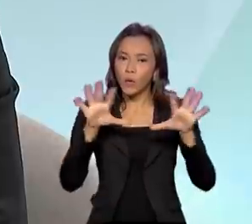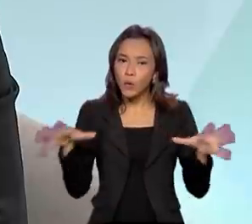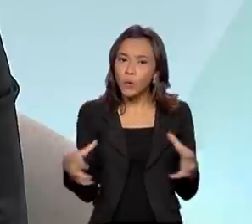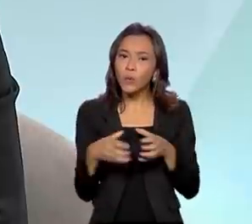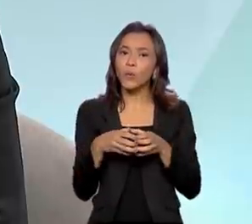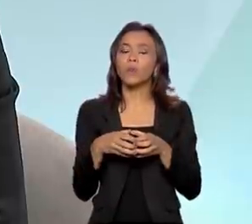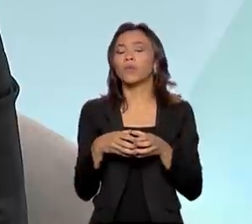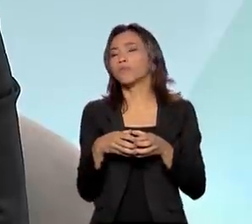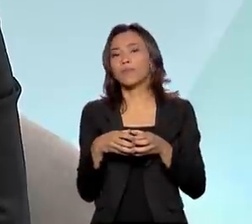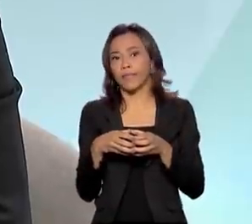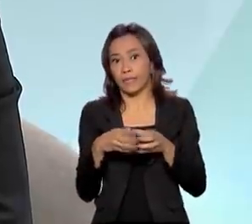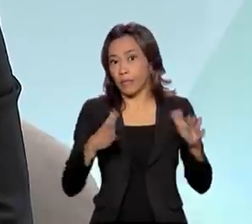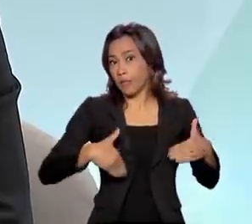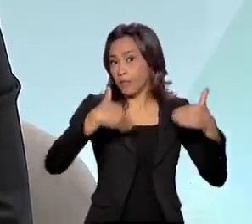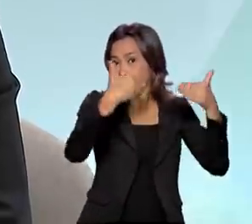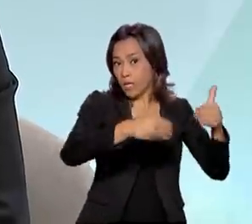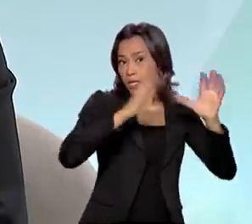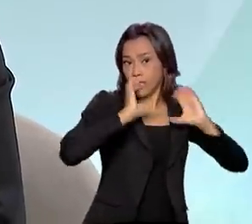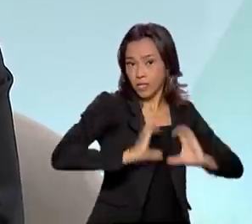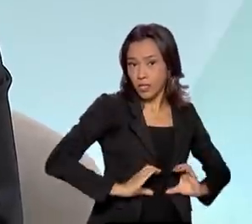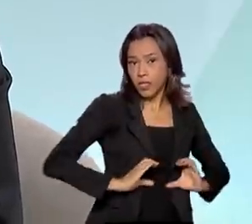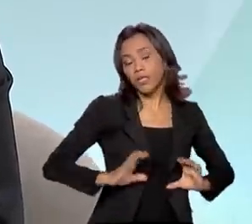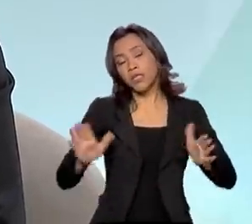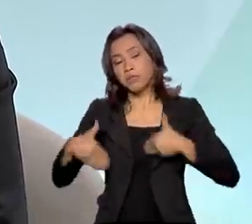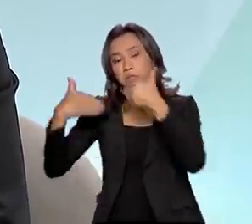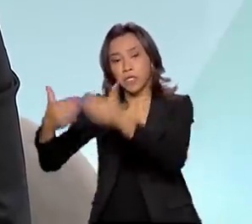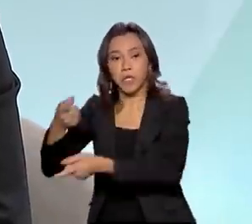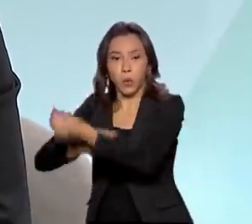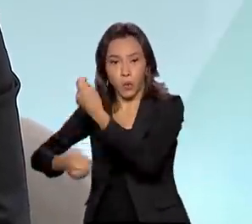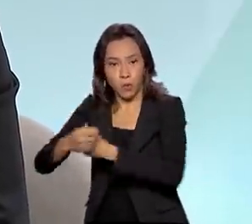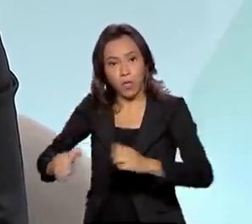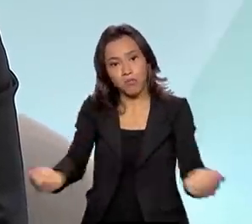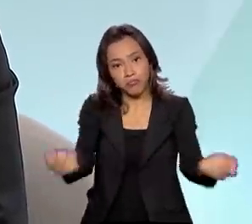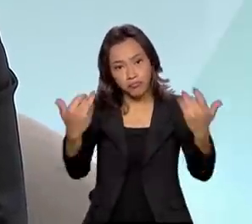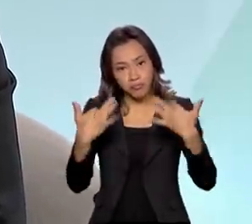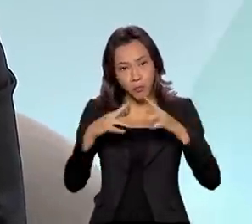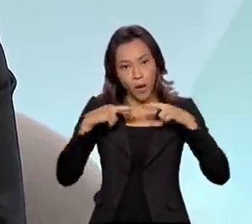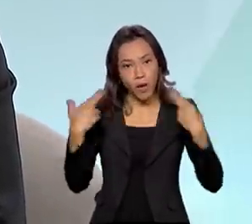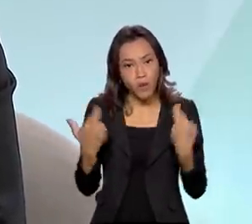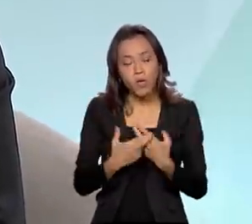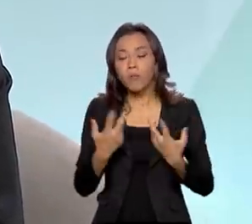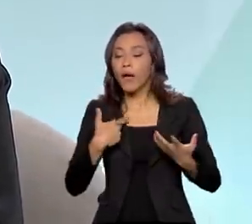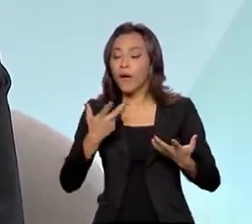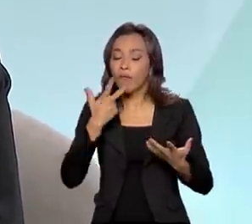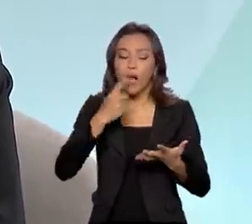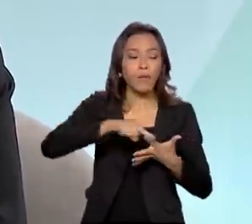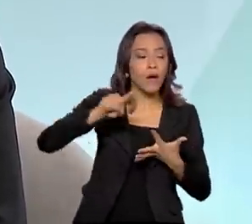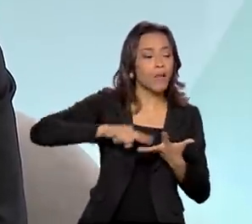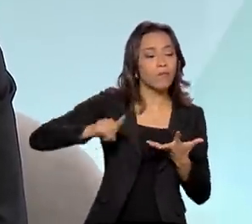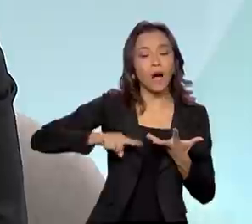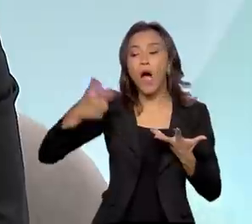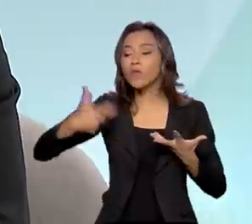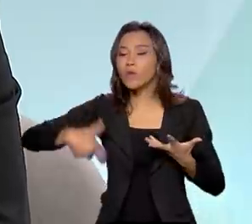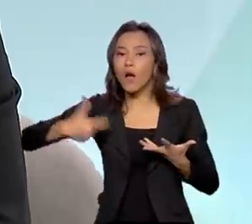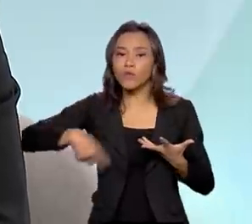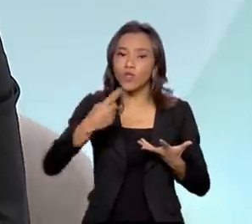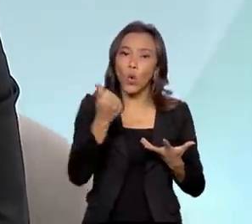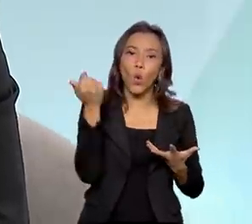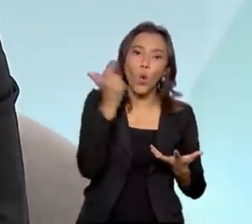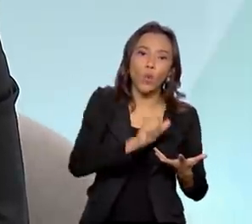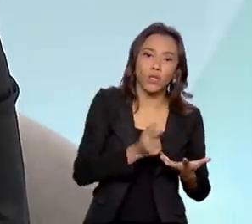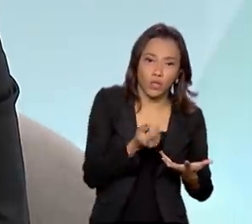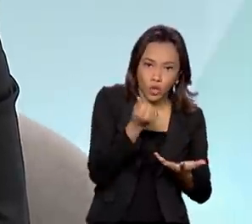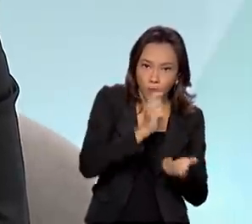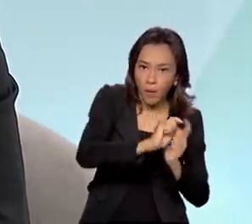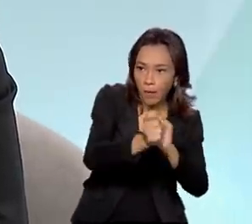tanto do Ministério da Cidadania como do Ministério da Economia para apontar as fontes de recurso. uma decisão de governo e